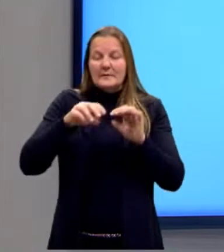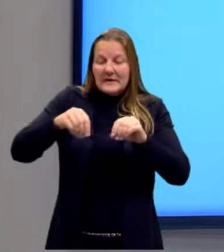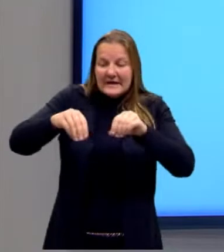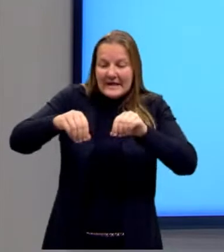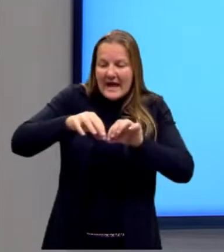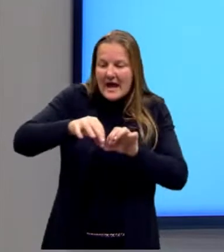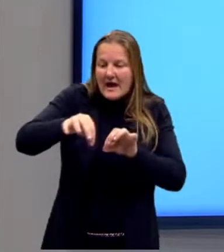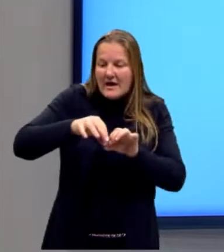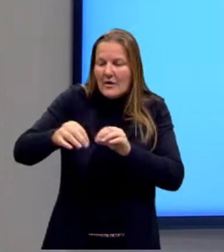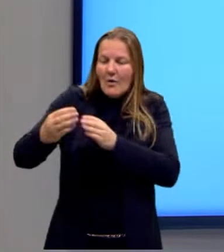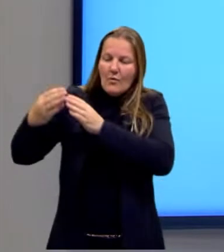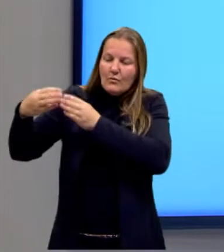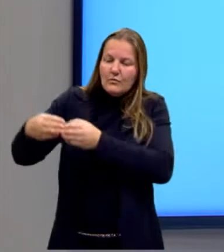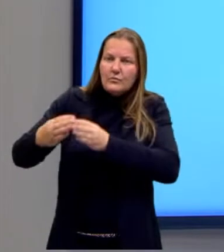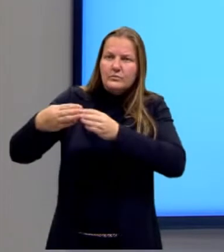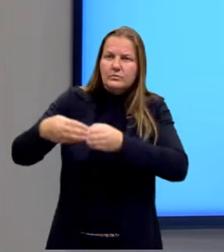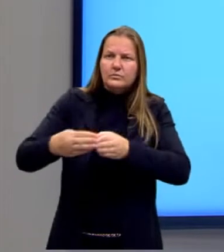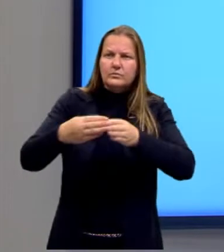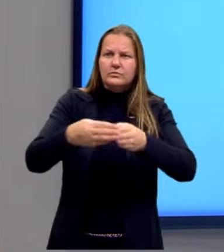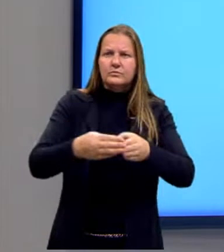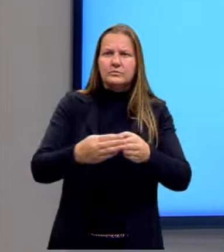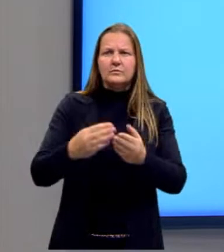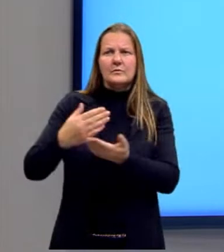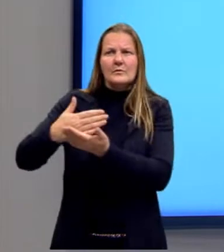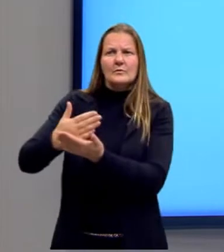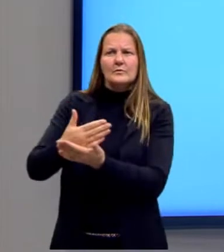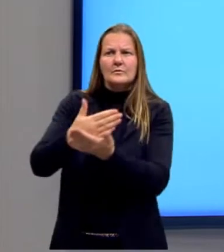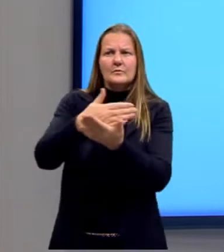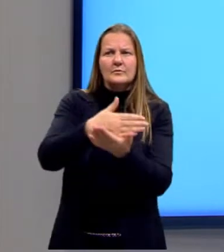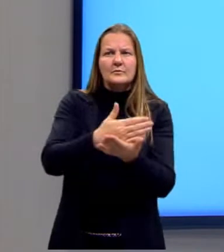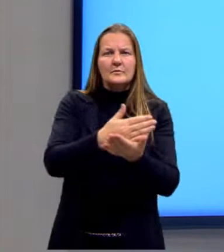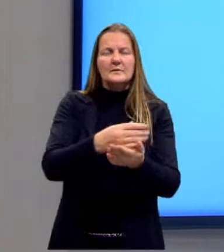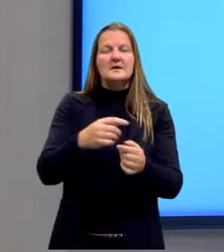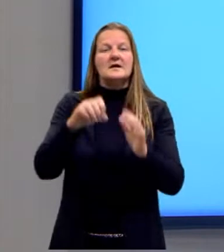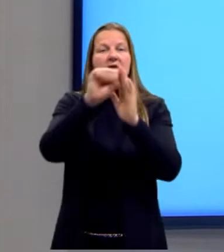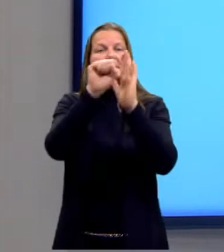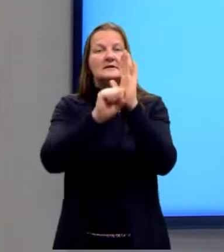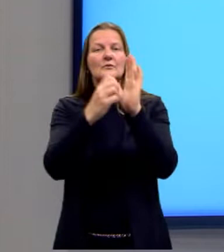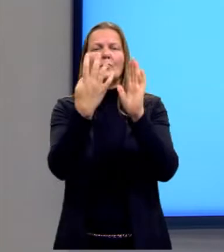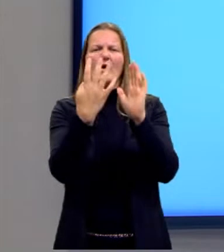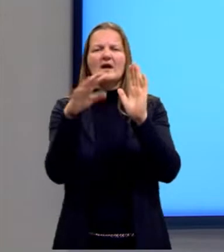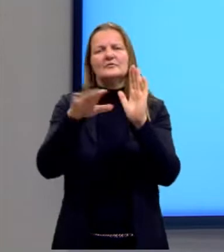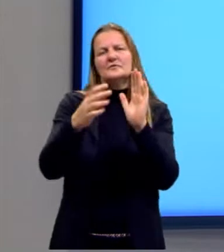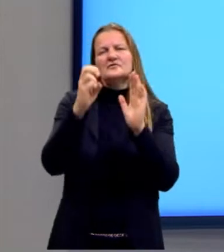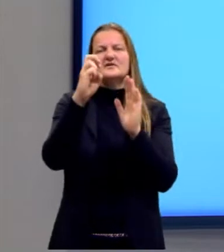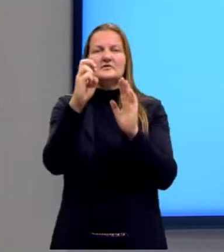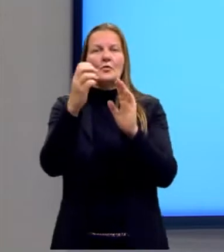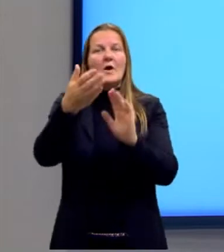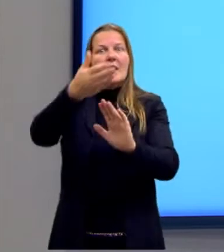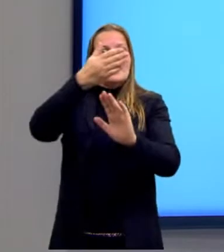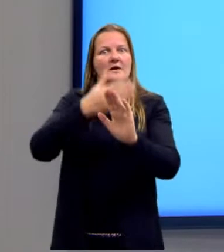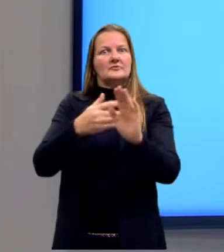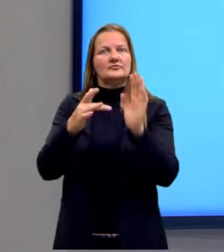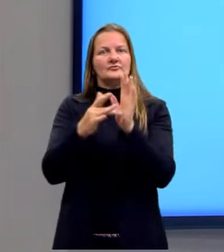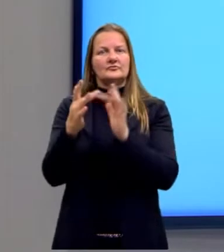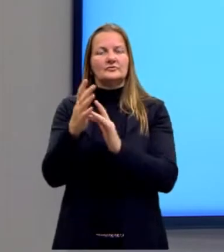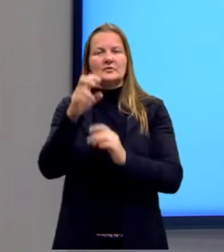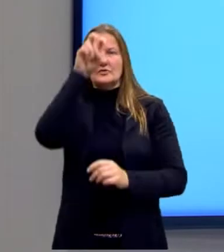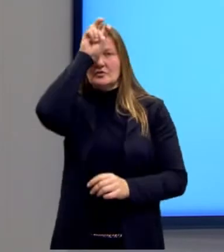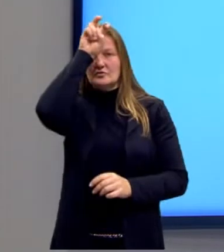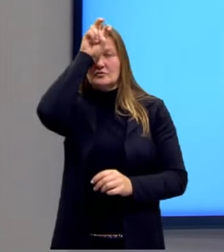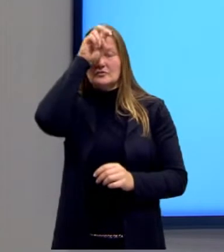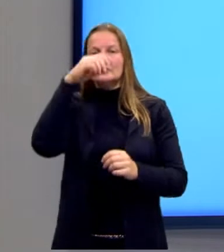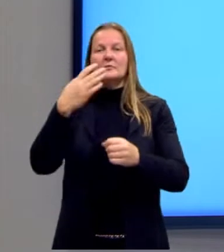navegações, por volta então do século 4 ou 5 antes de Cristo, então ali com os egípcios e